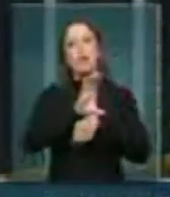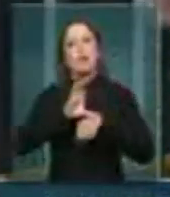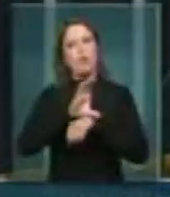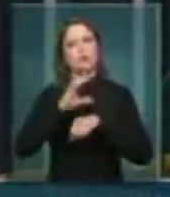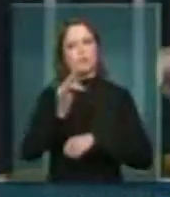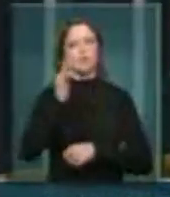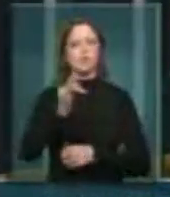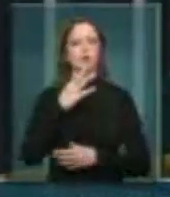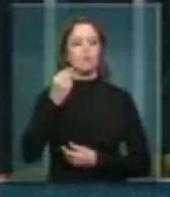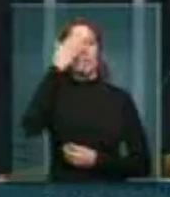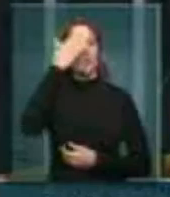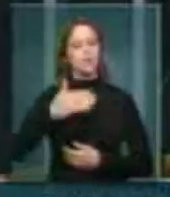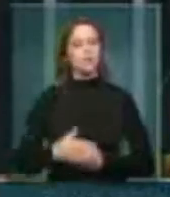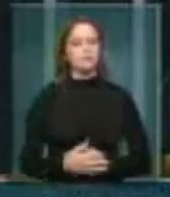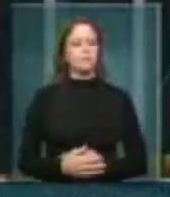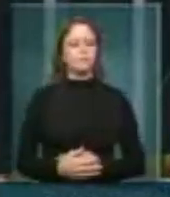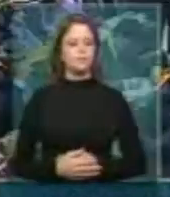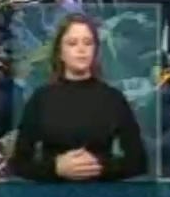Federal. Muito obrigado, senhor presidente. Obrigado. Obrigado. Obrigado.